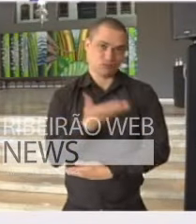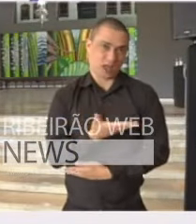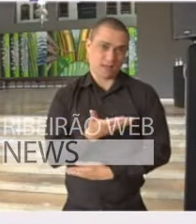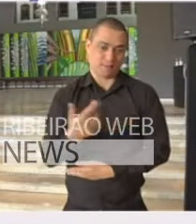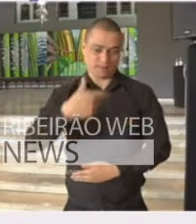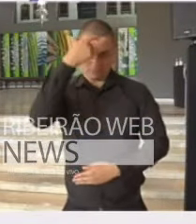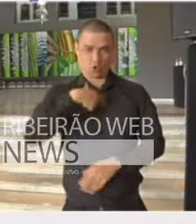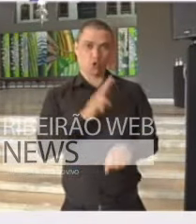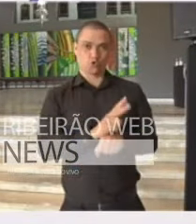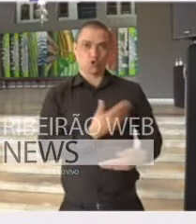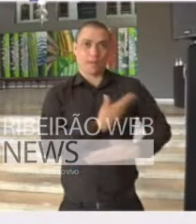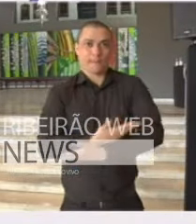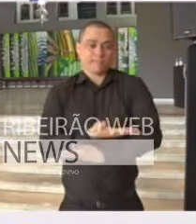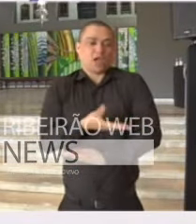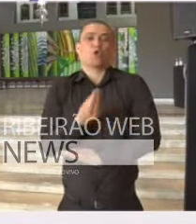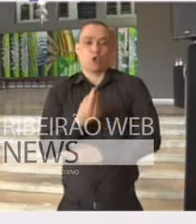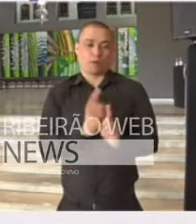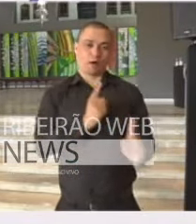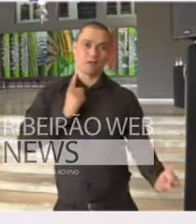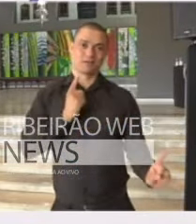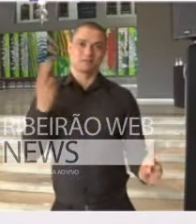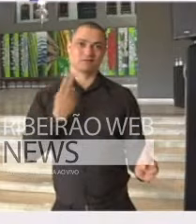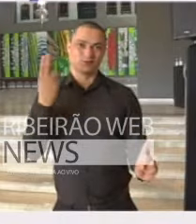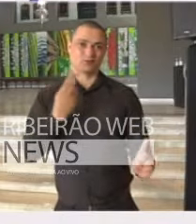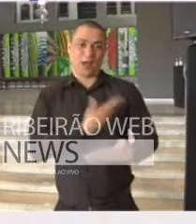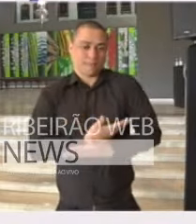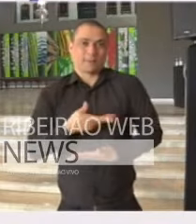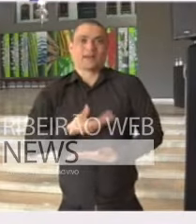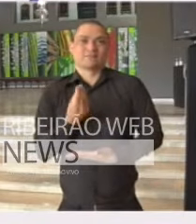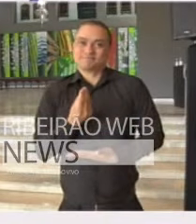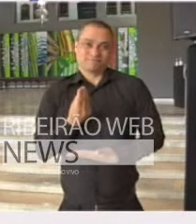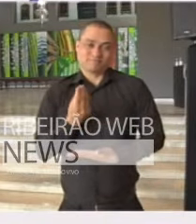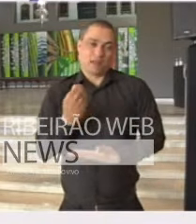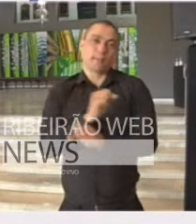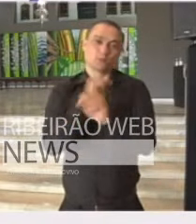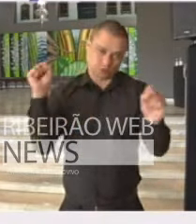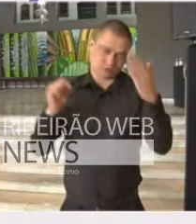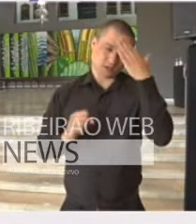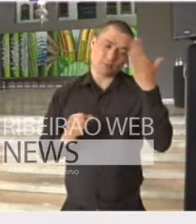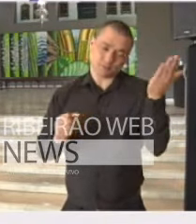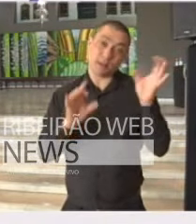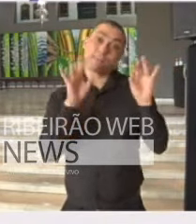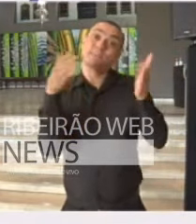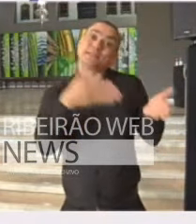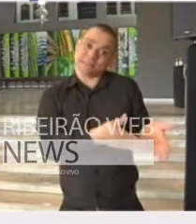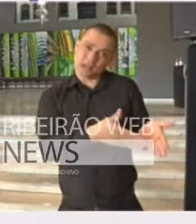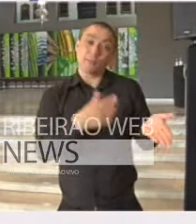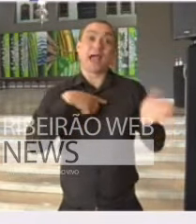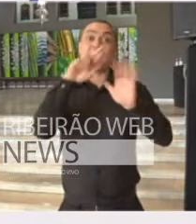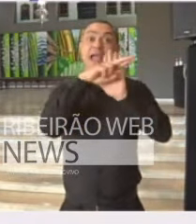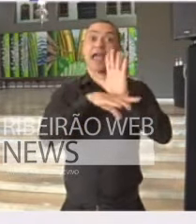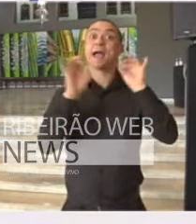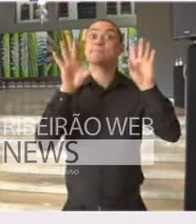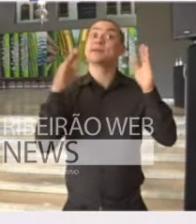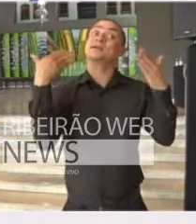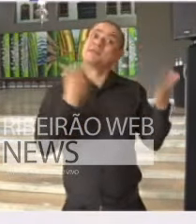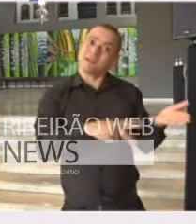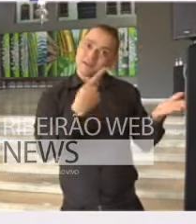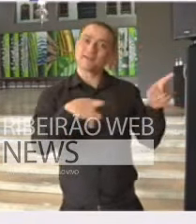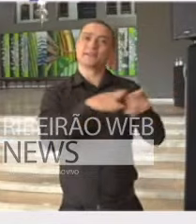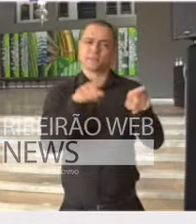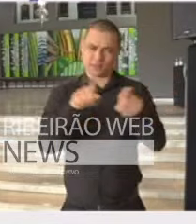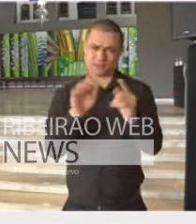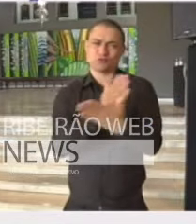há como manter, guardar um distanciamento de 1,5 de um bebê, por exemplo. Mas, logicamente, então, temos regras específicas para